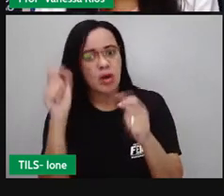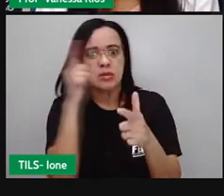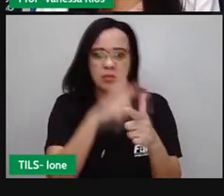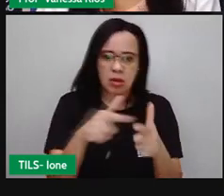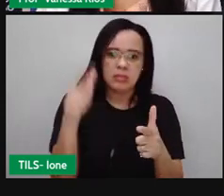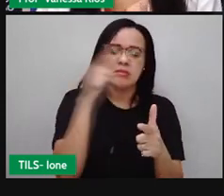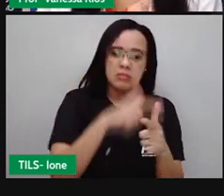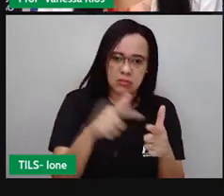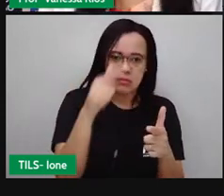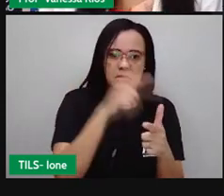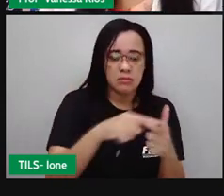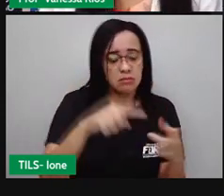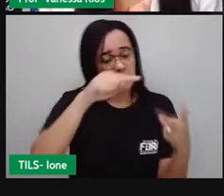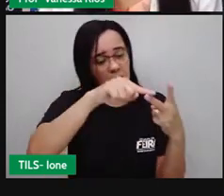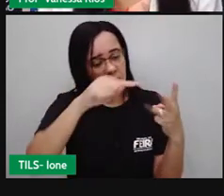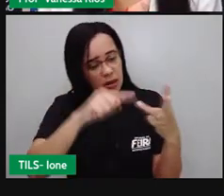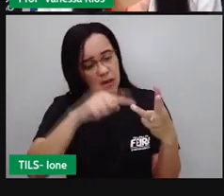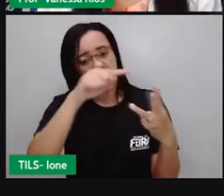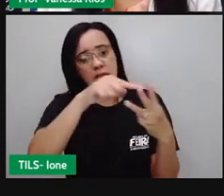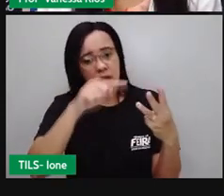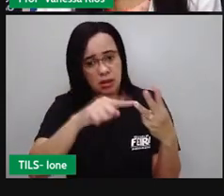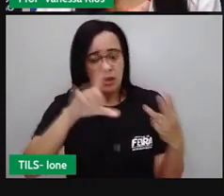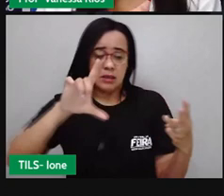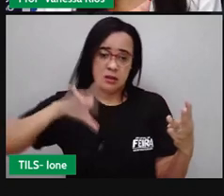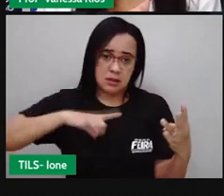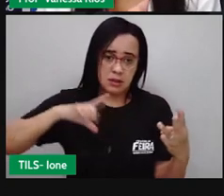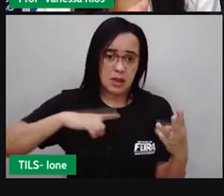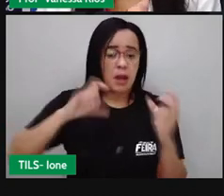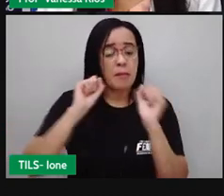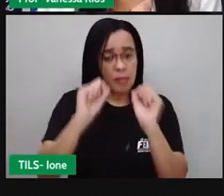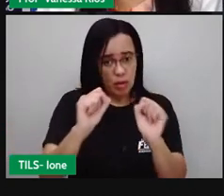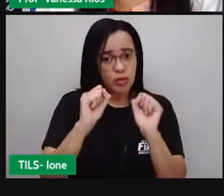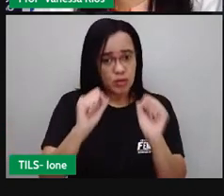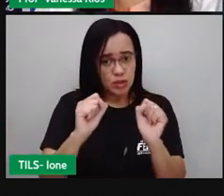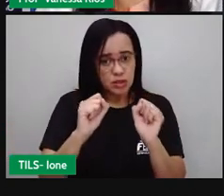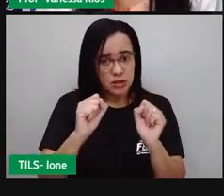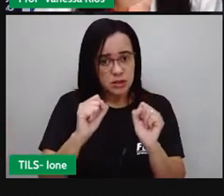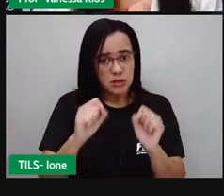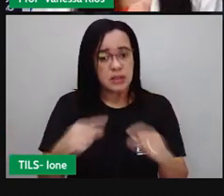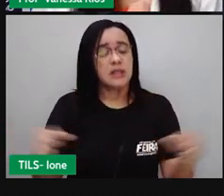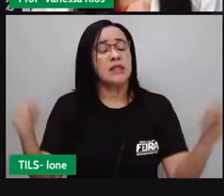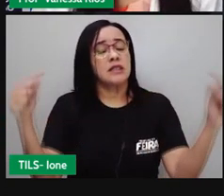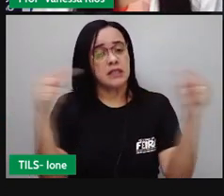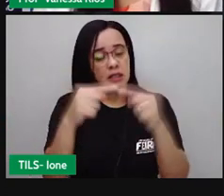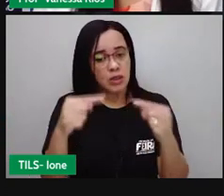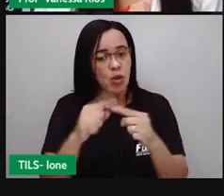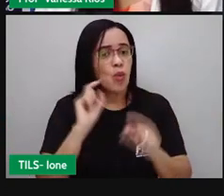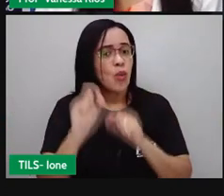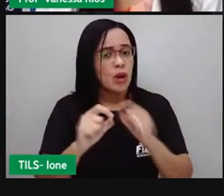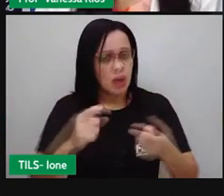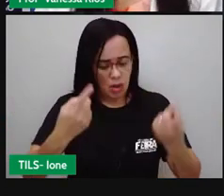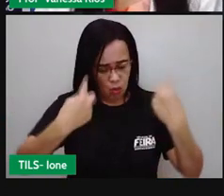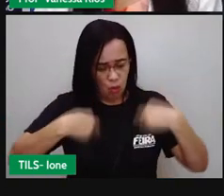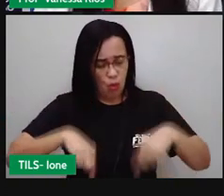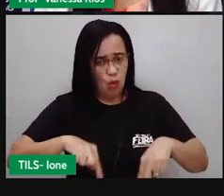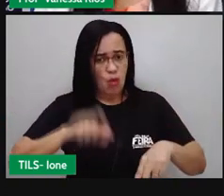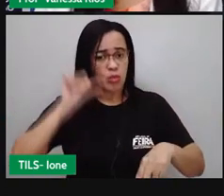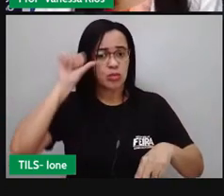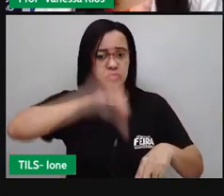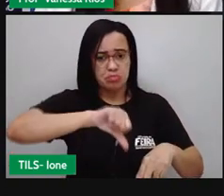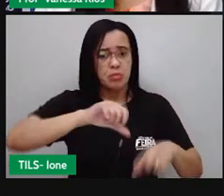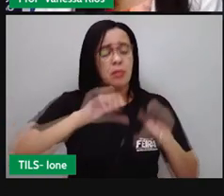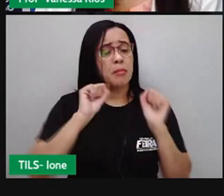sistema. E assim, para prejudicar o funcionamento do corpo como um todo. E aí aparece agora essa